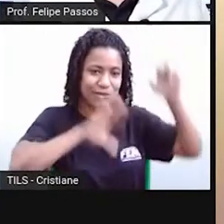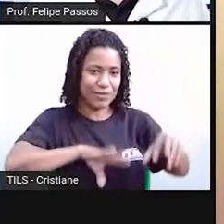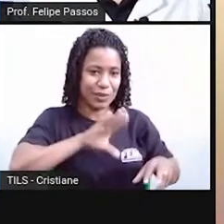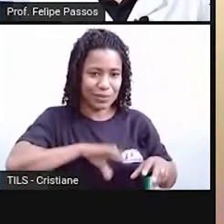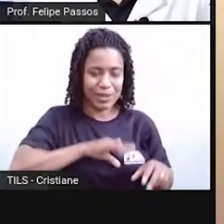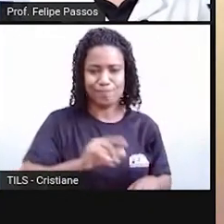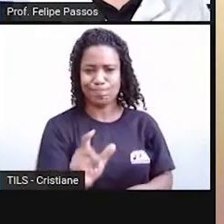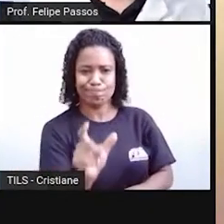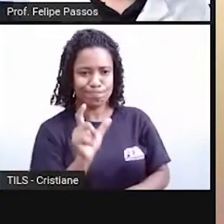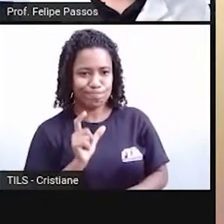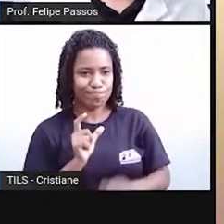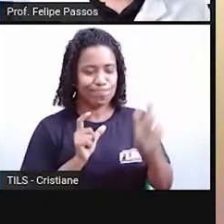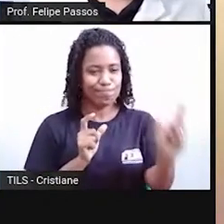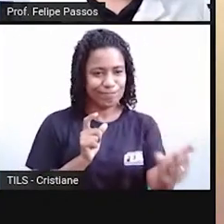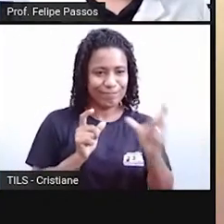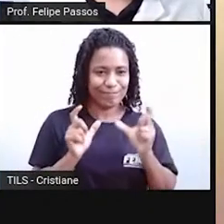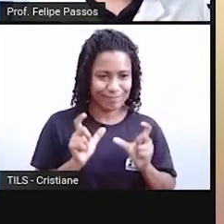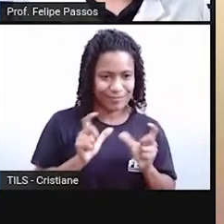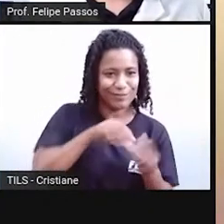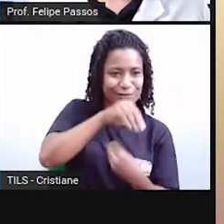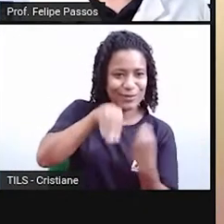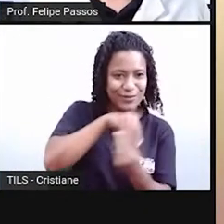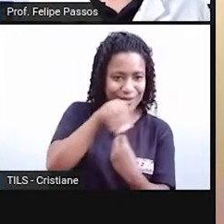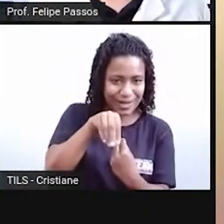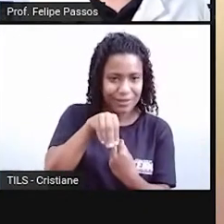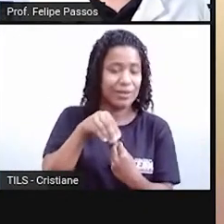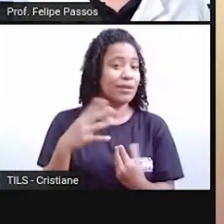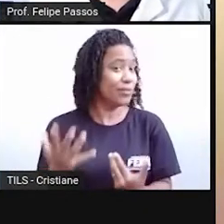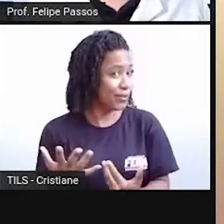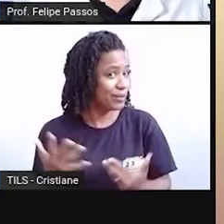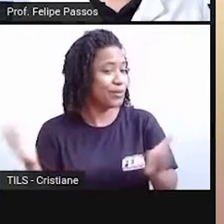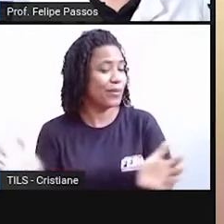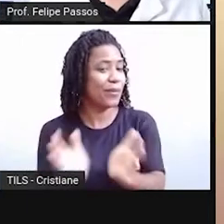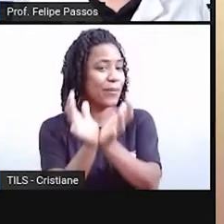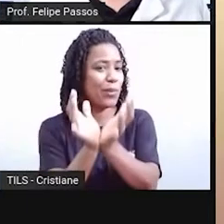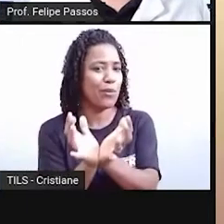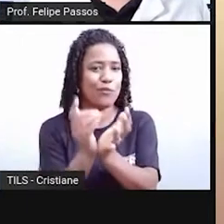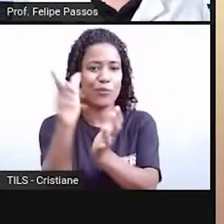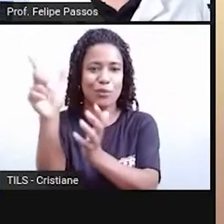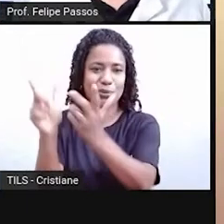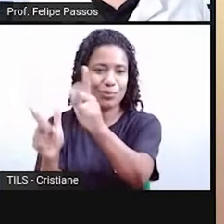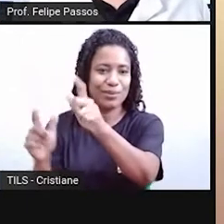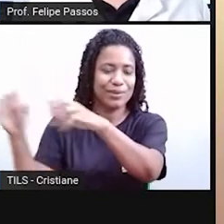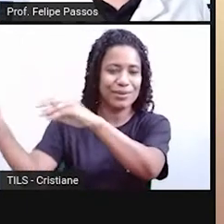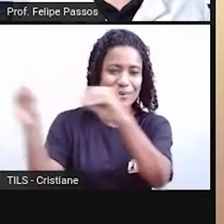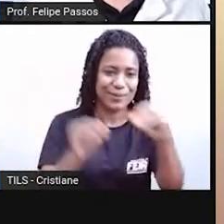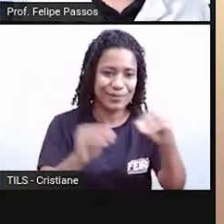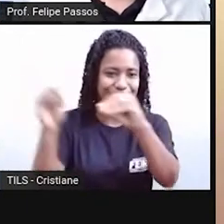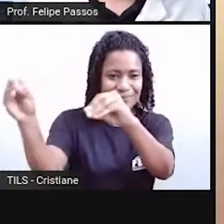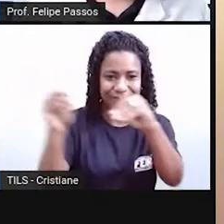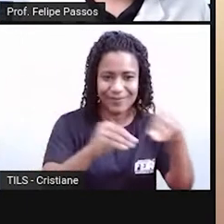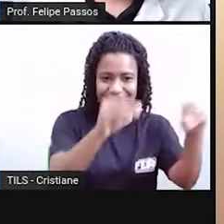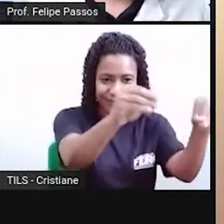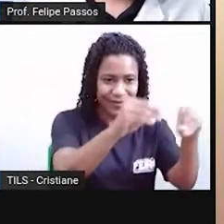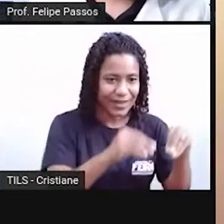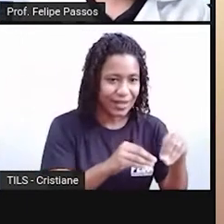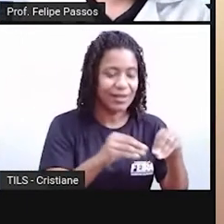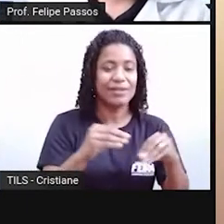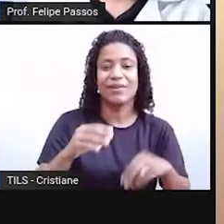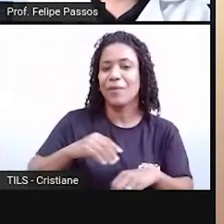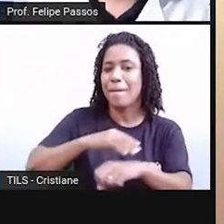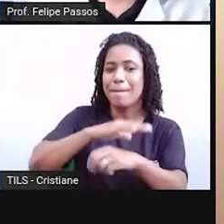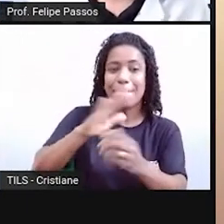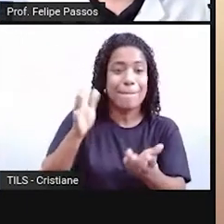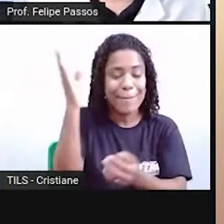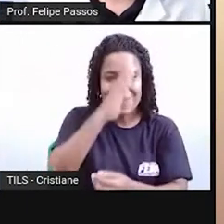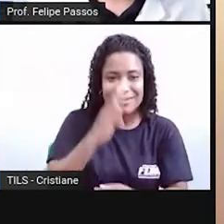Depois, chegaram vários outros povos no nosso país. Vocês sabem que o Brasil é um país plural, né? Então, vieram os povos africanos